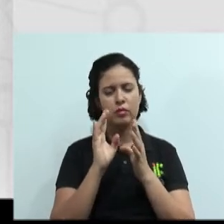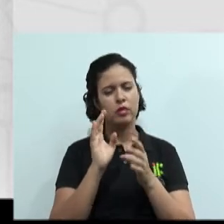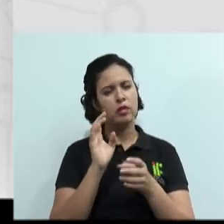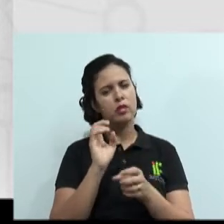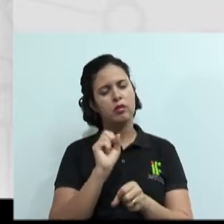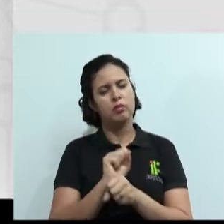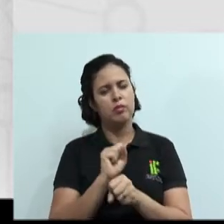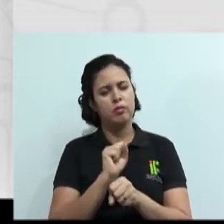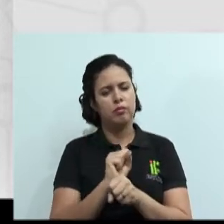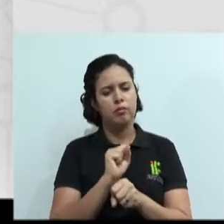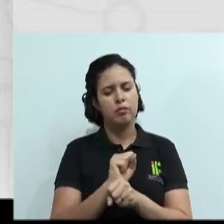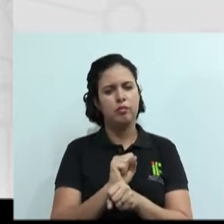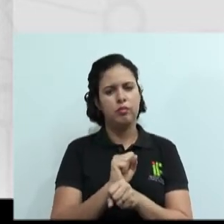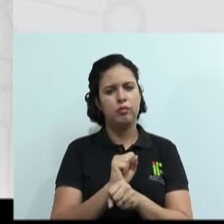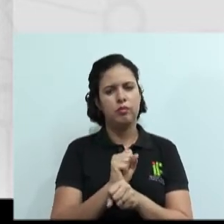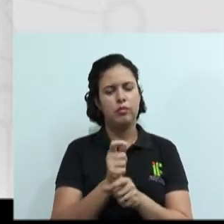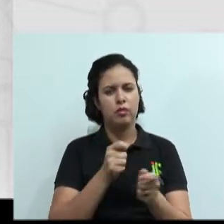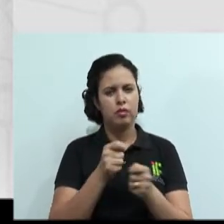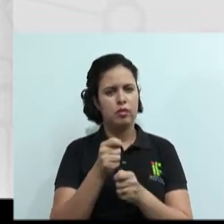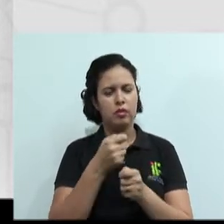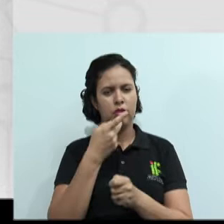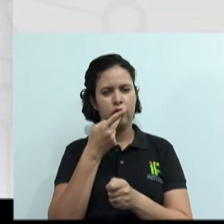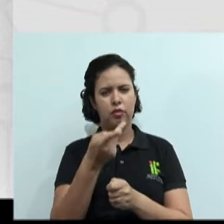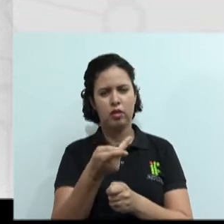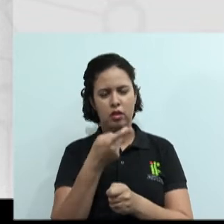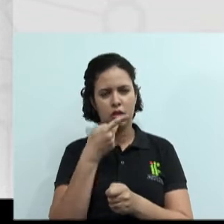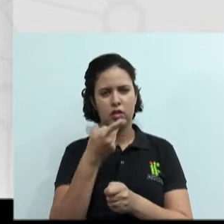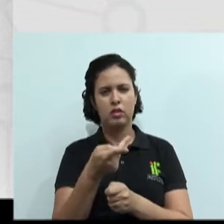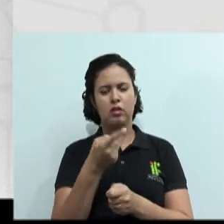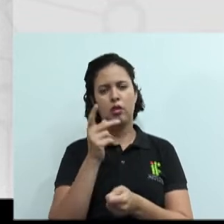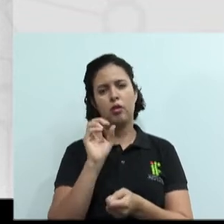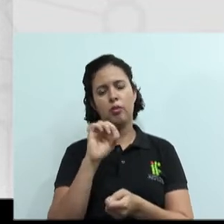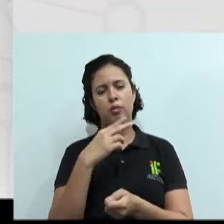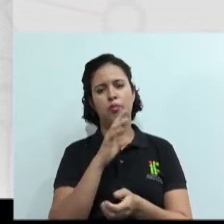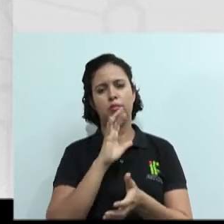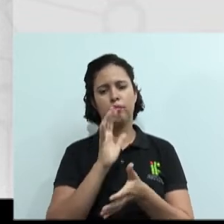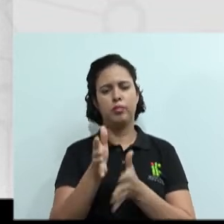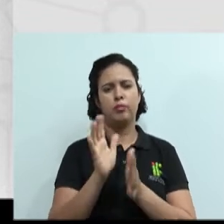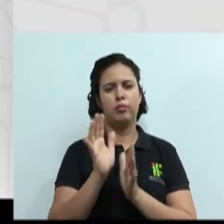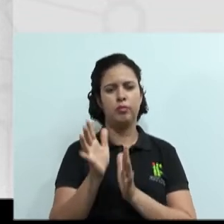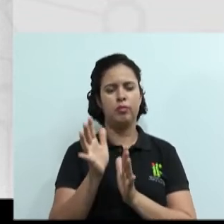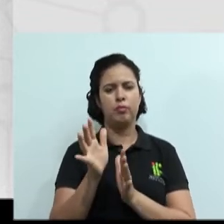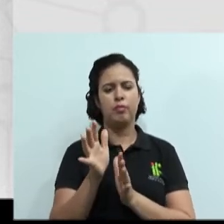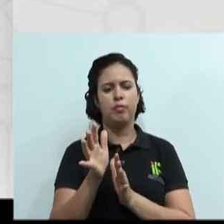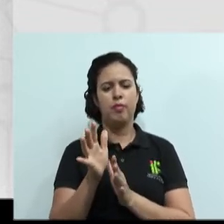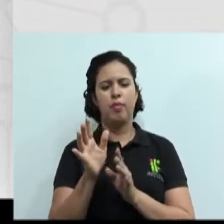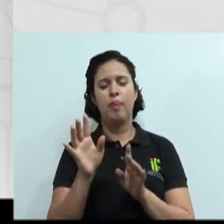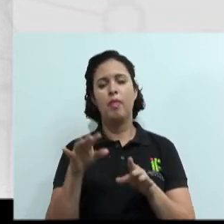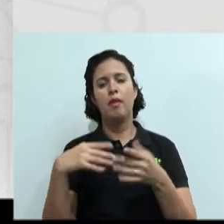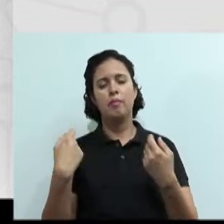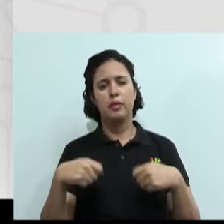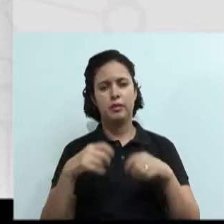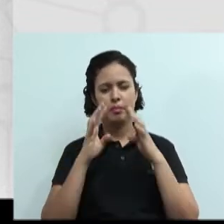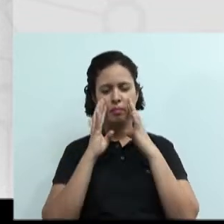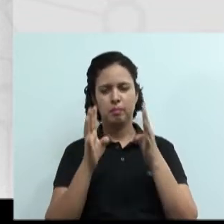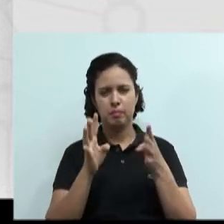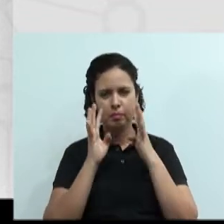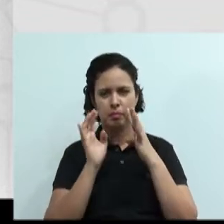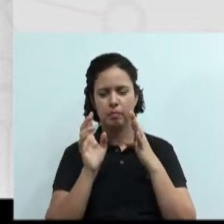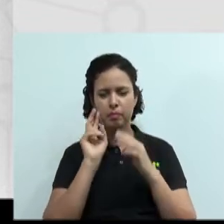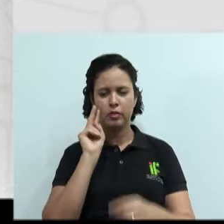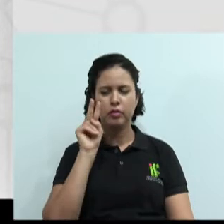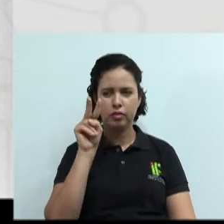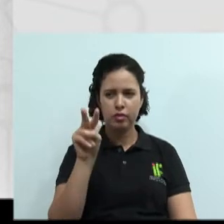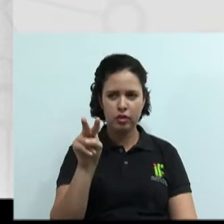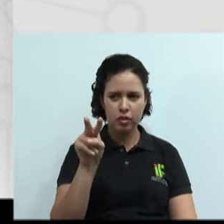fala, né? Para ouvir, você precisa deixar um pouco de falar. Você precisa também concentrar-se no que o outro lado está dizendo. Não